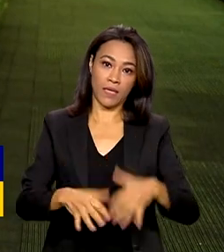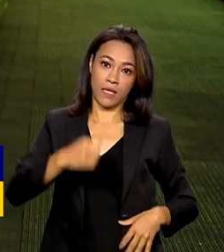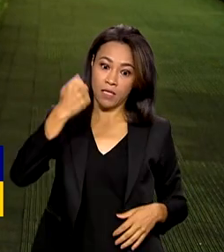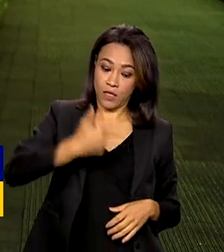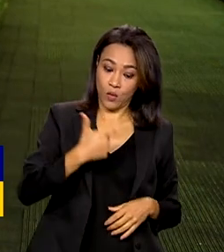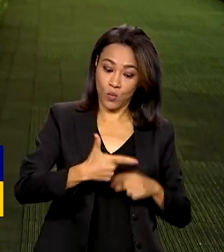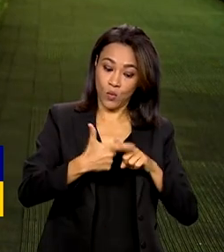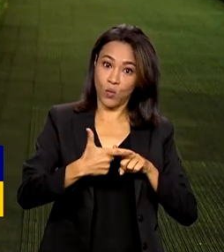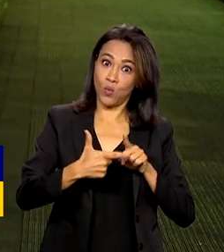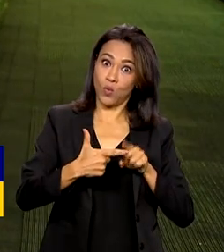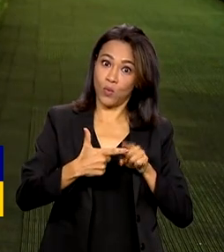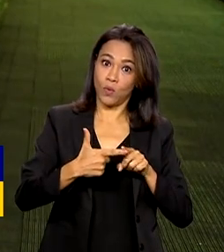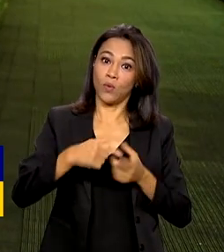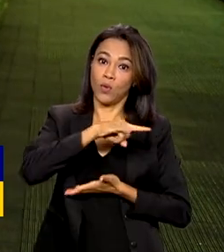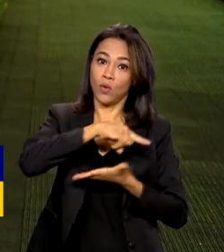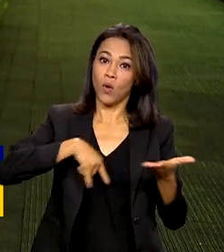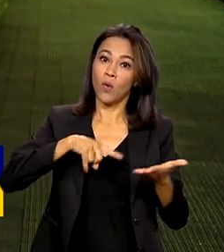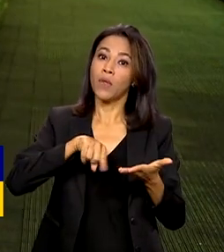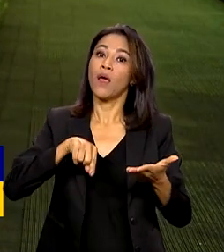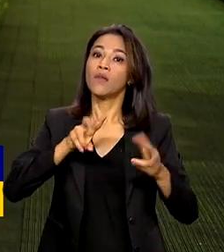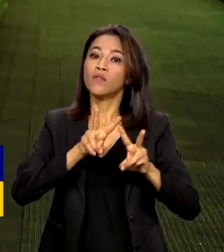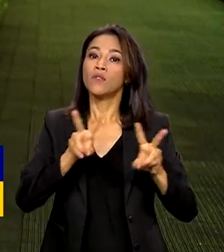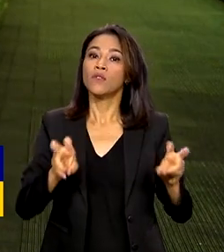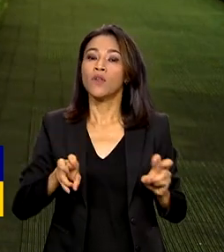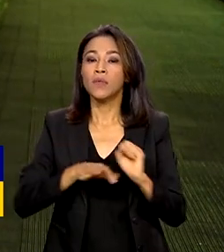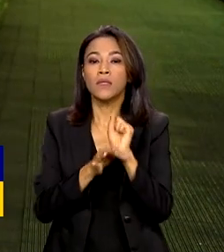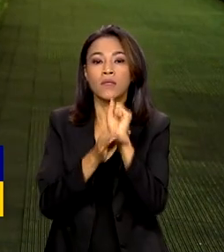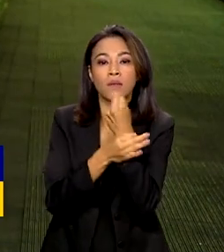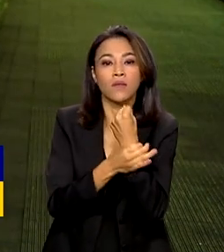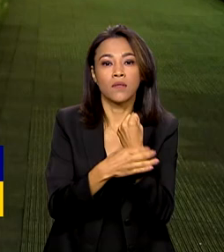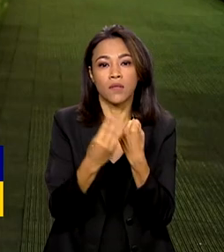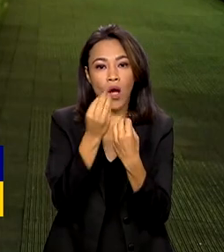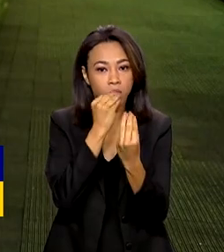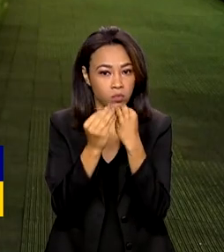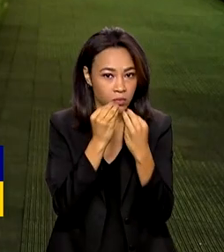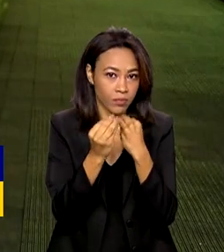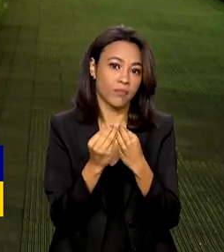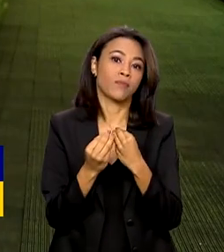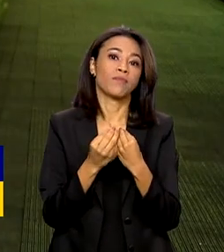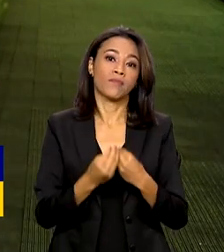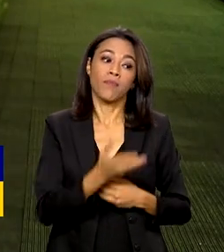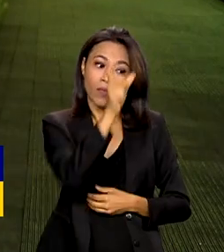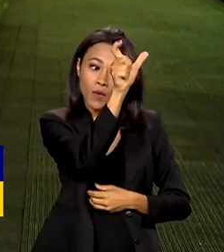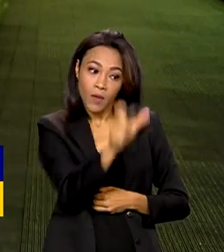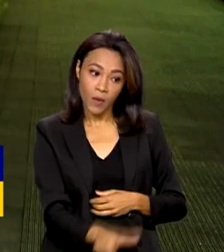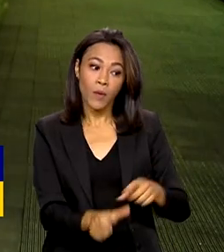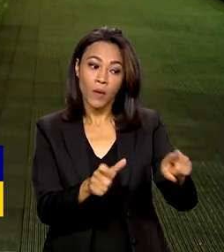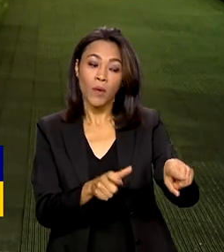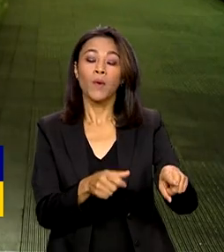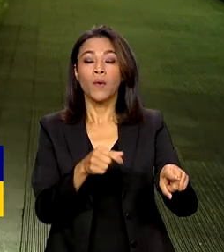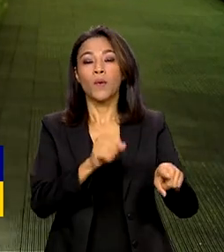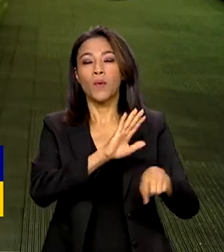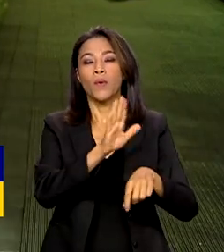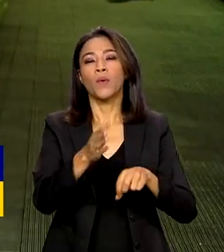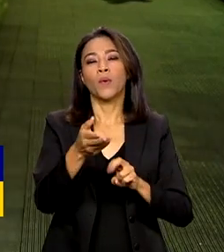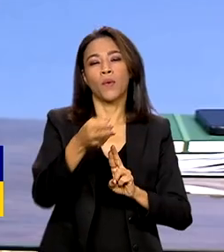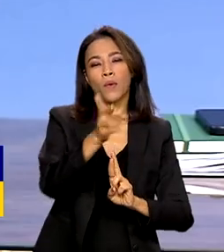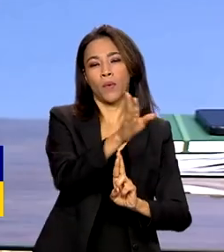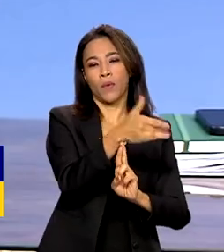foco seja a segurança alimentar. O embaixador Maurício Lira falou sobre o assunto. Vamos ver.